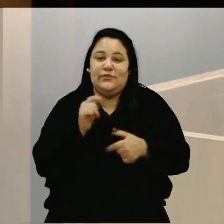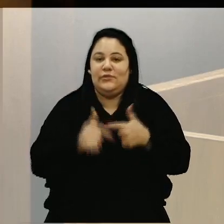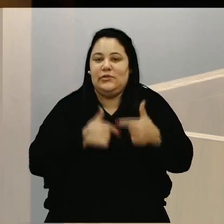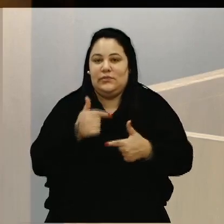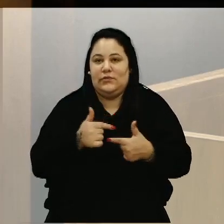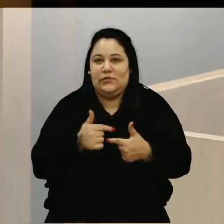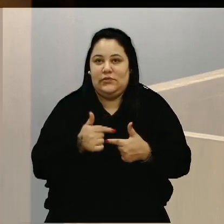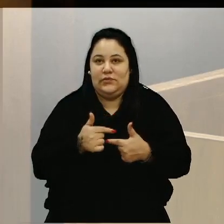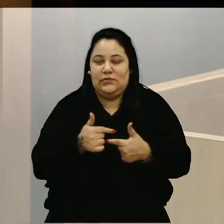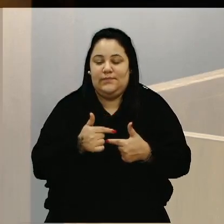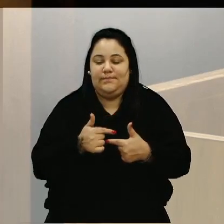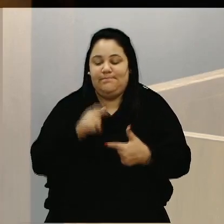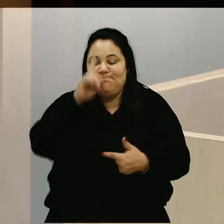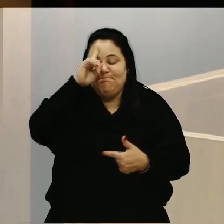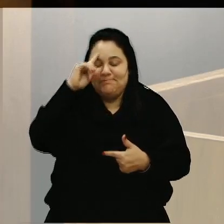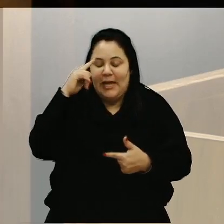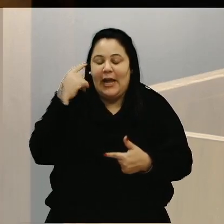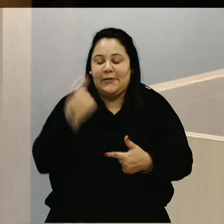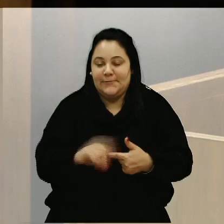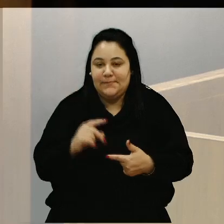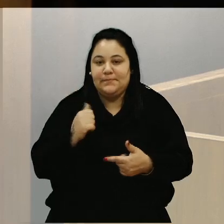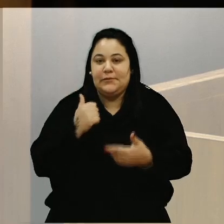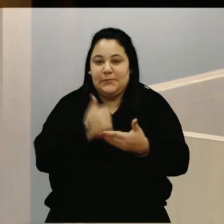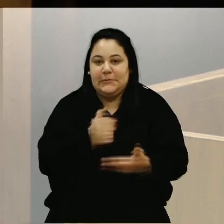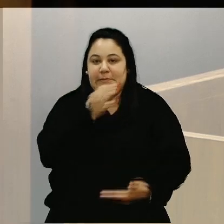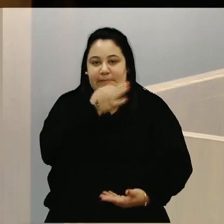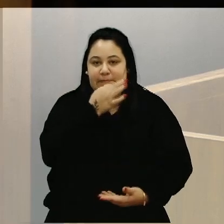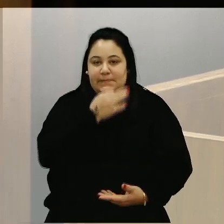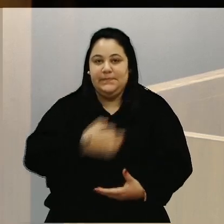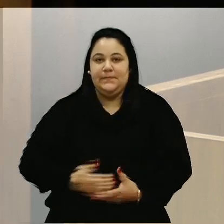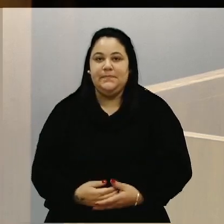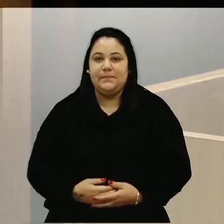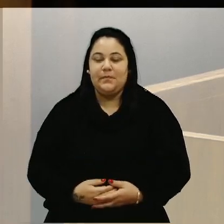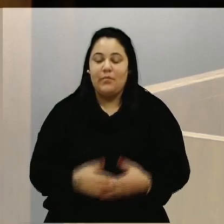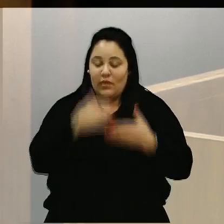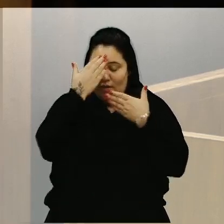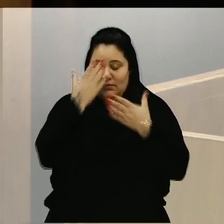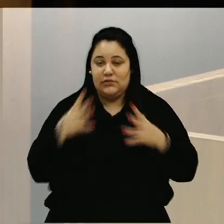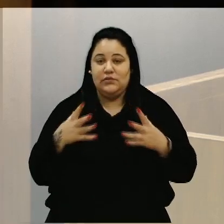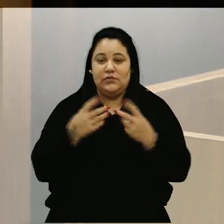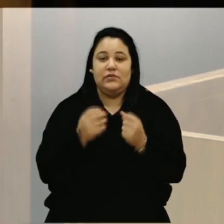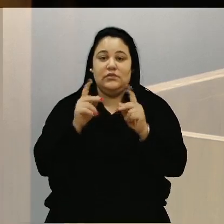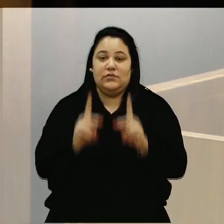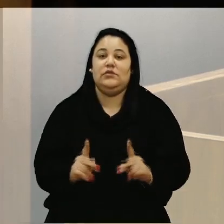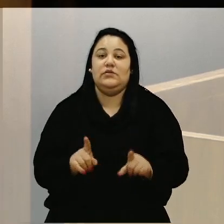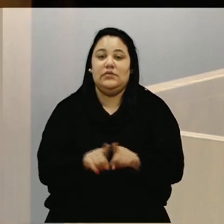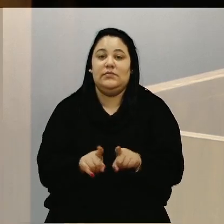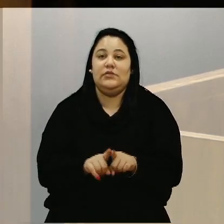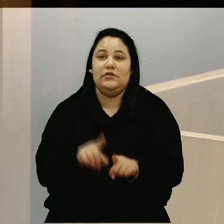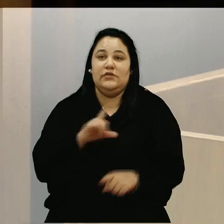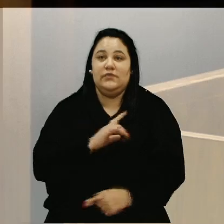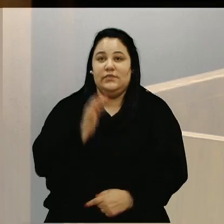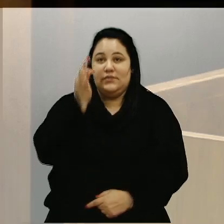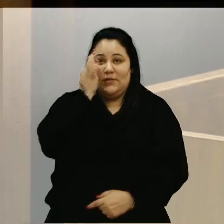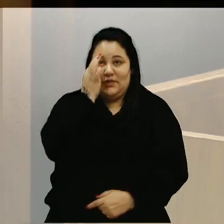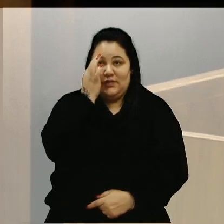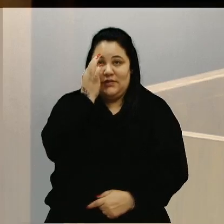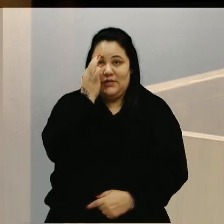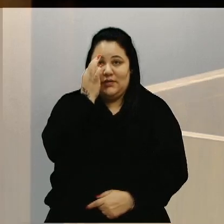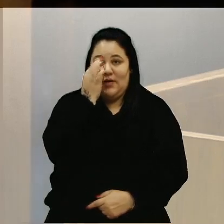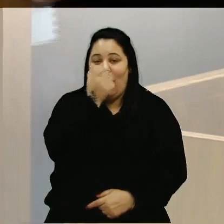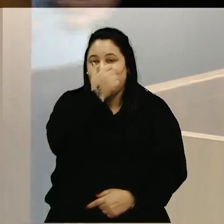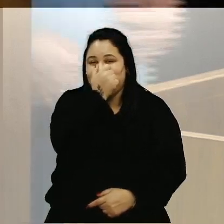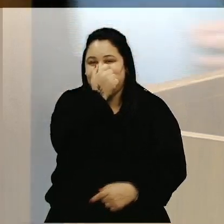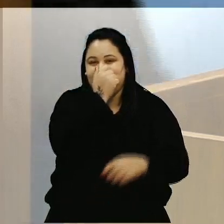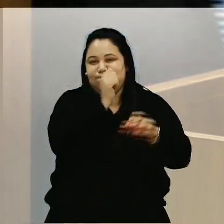incansável em prol de Caxias do Sul. Agradecer a todas as pessoas que estiveram lá, que lotaram o